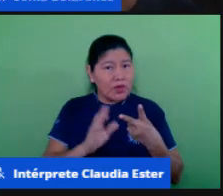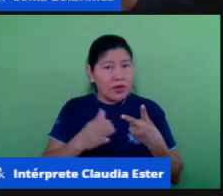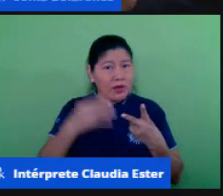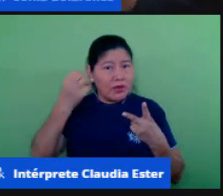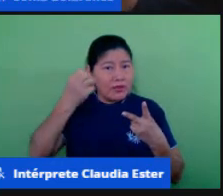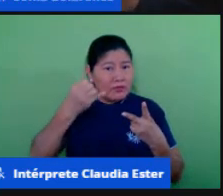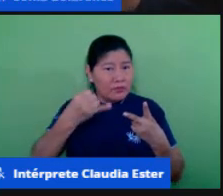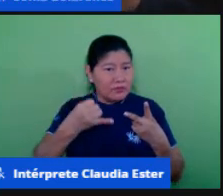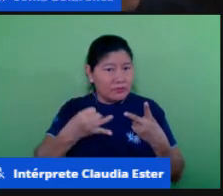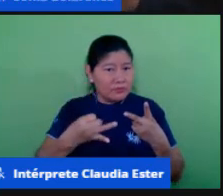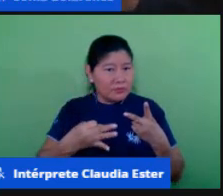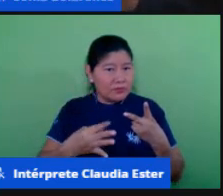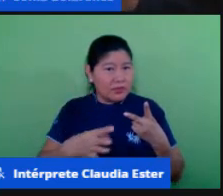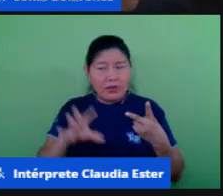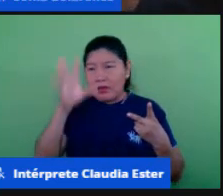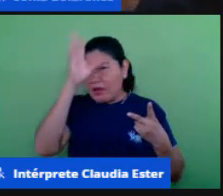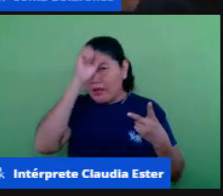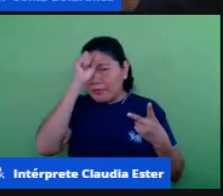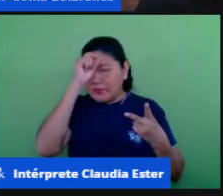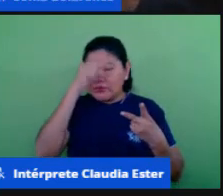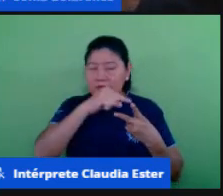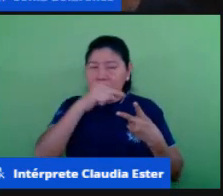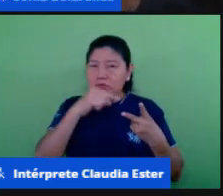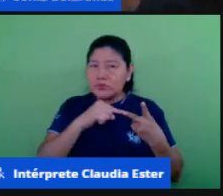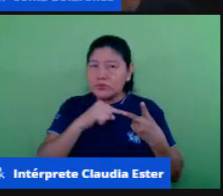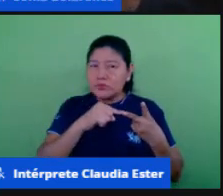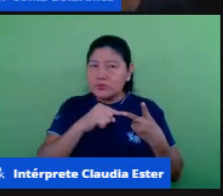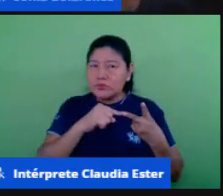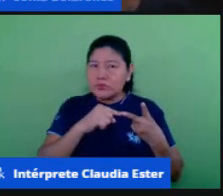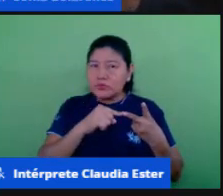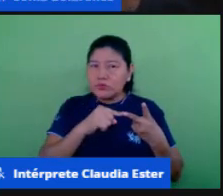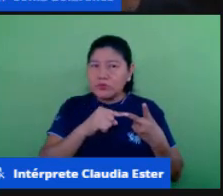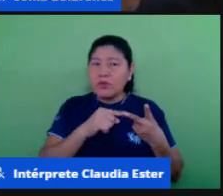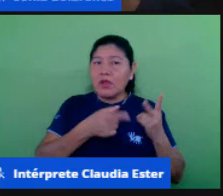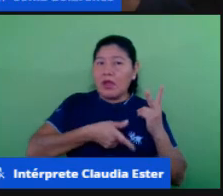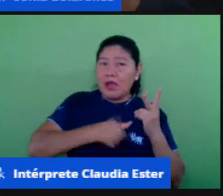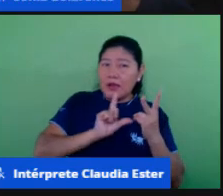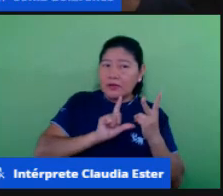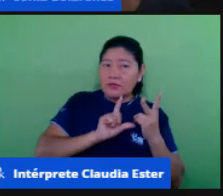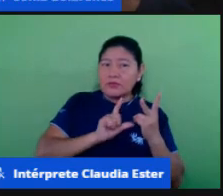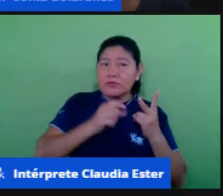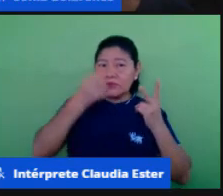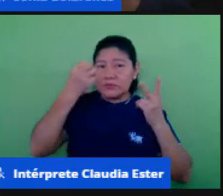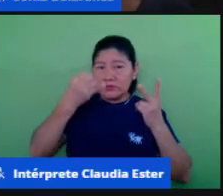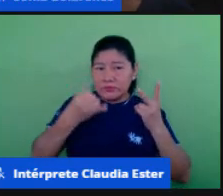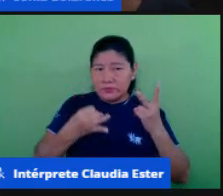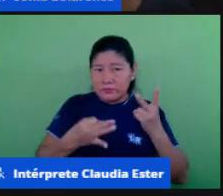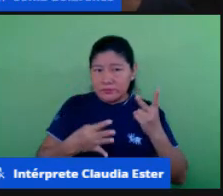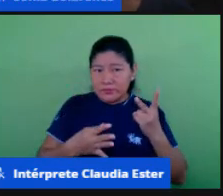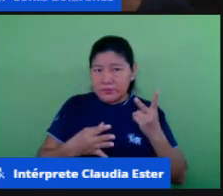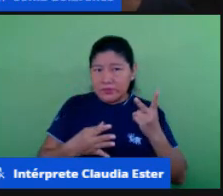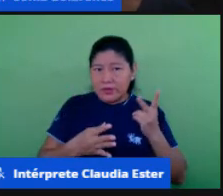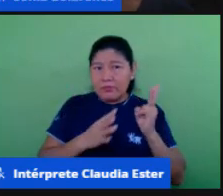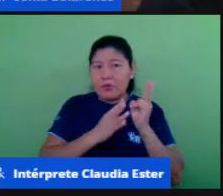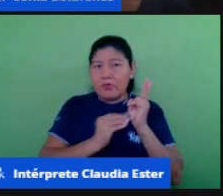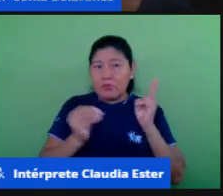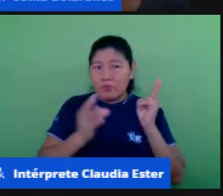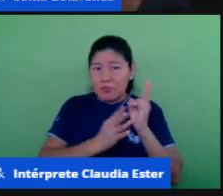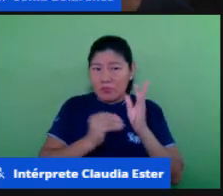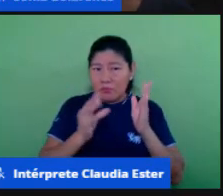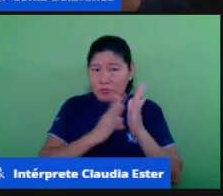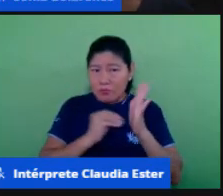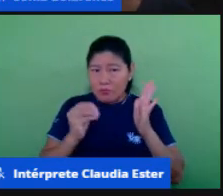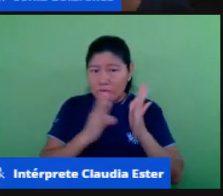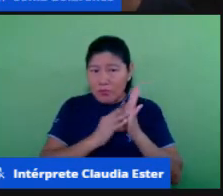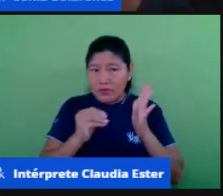pouco da aprendizagem nós trazemos trouxemos as características entre ensino remoto e ensino educação a